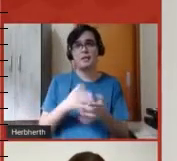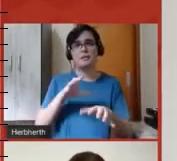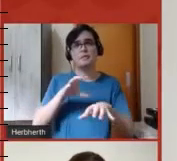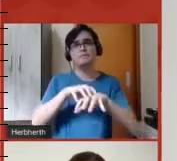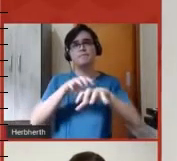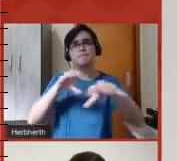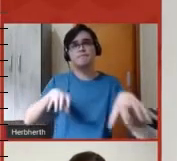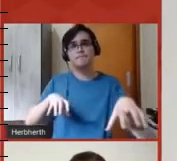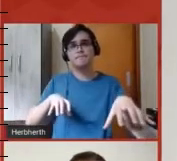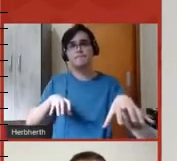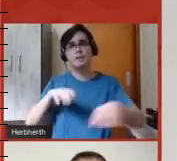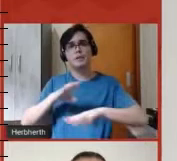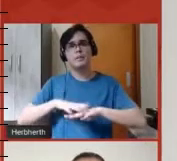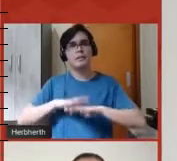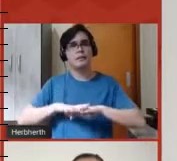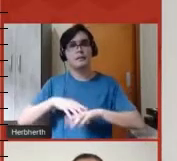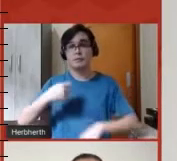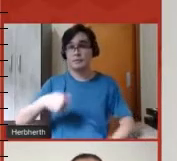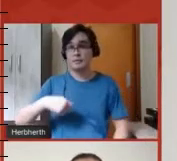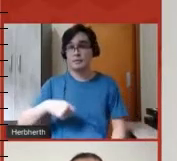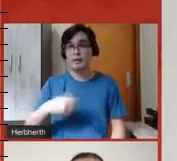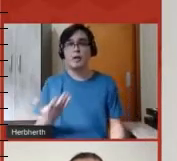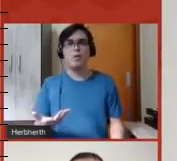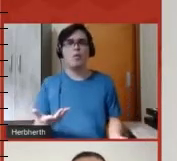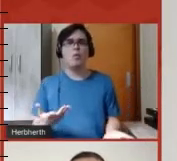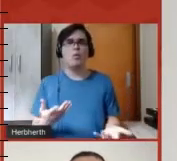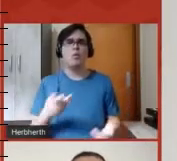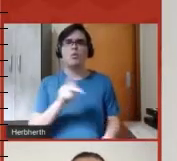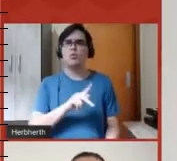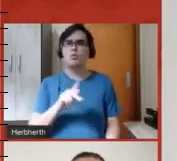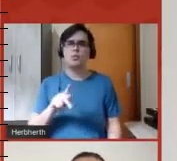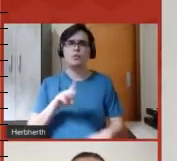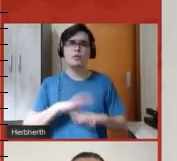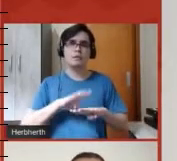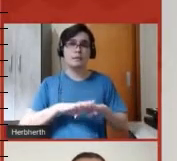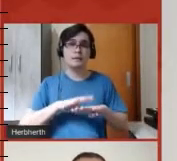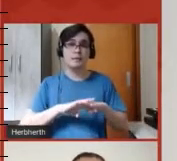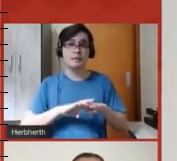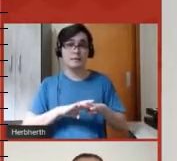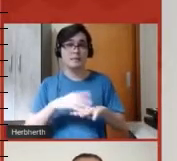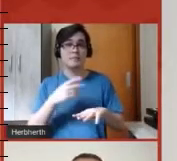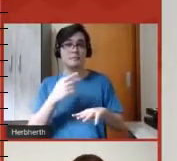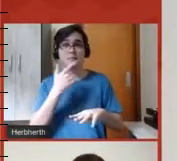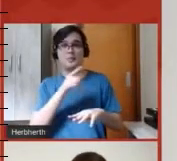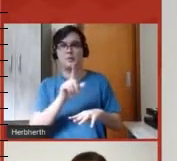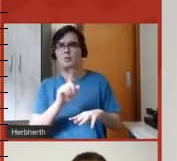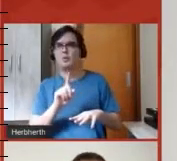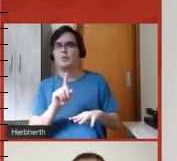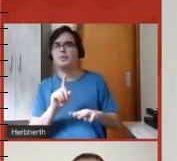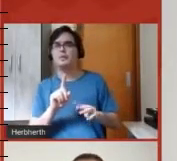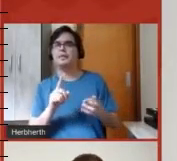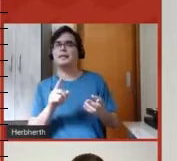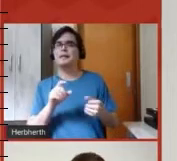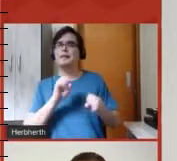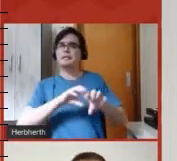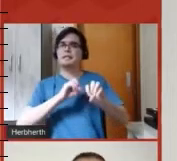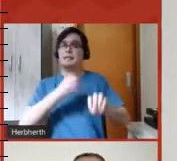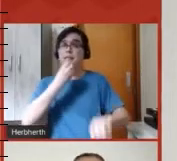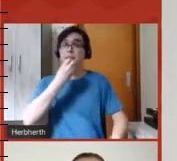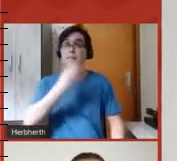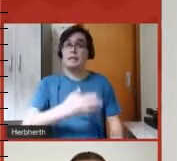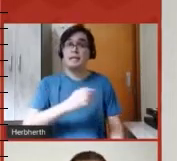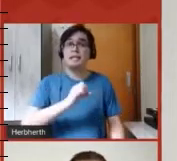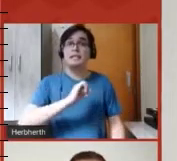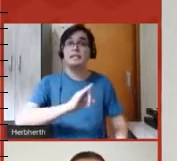professores de matemática, se a gente não consegue conduzir bem uma aula, se a gente não tem uma lousa, né, se a gente não consegue